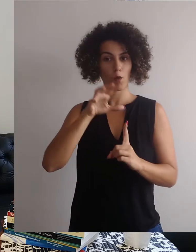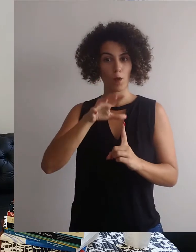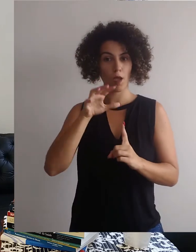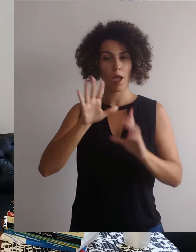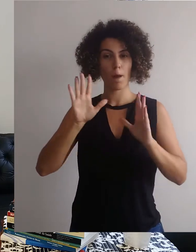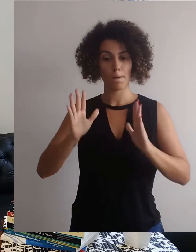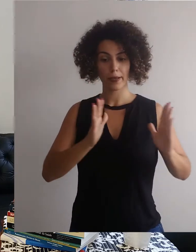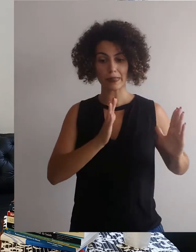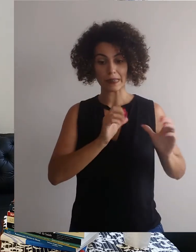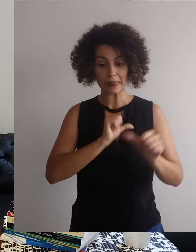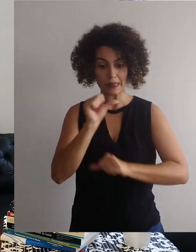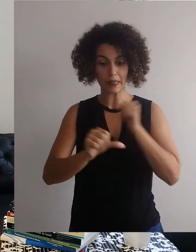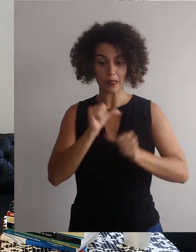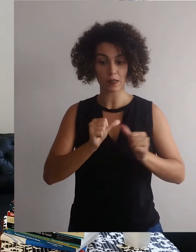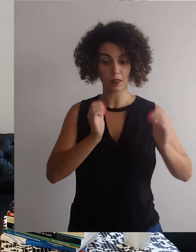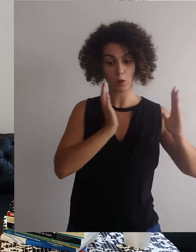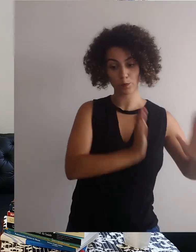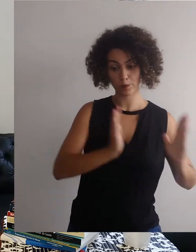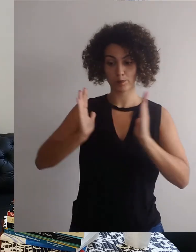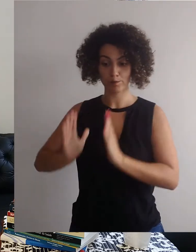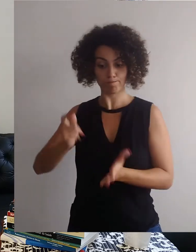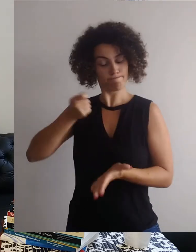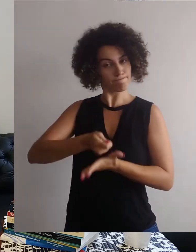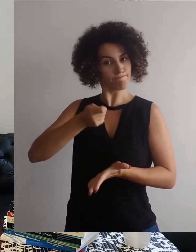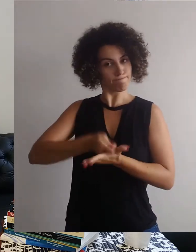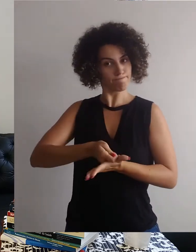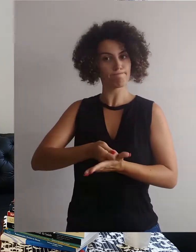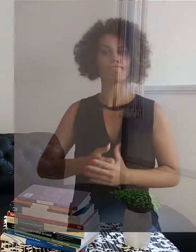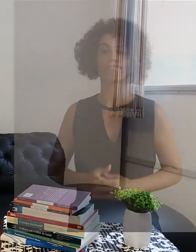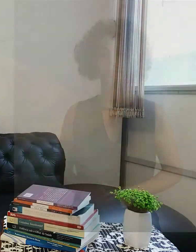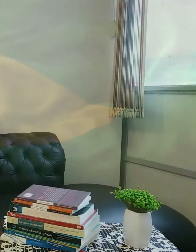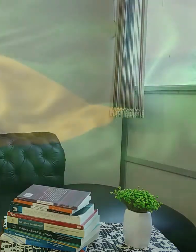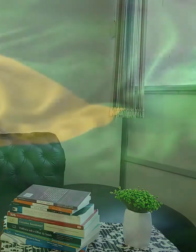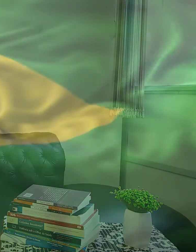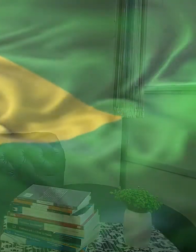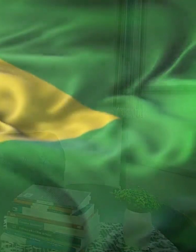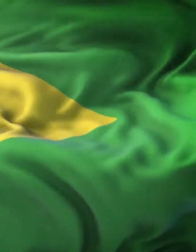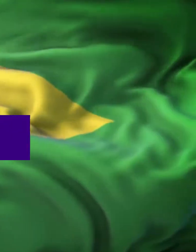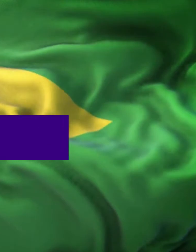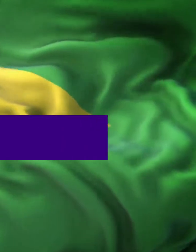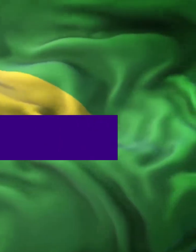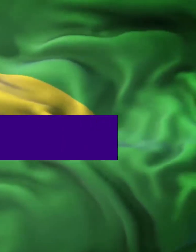-guerra, mas demonstrou-se como um período de transição entre momentos autoritários.